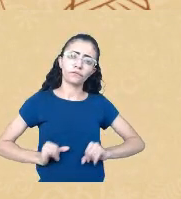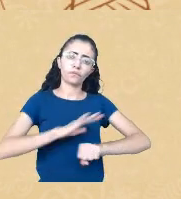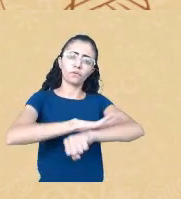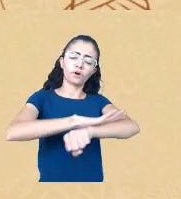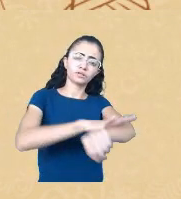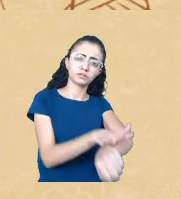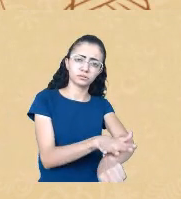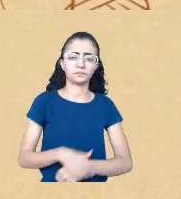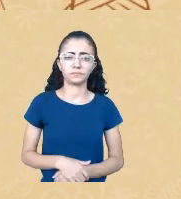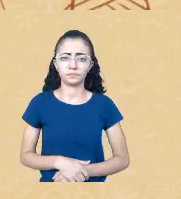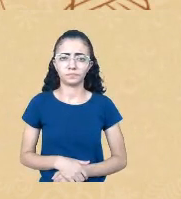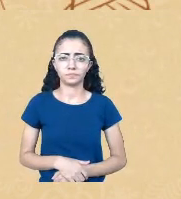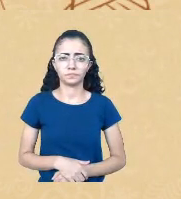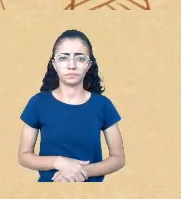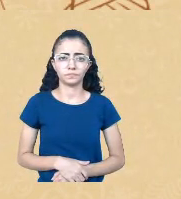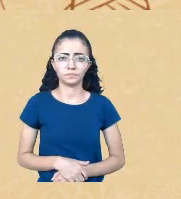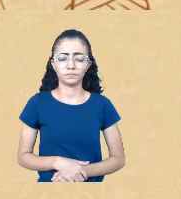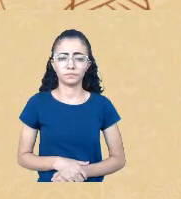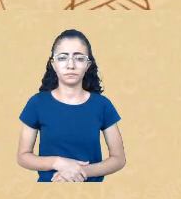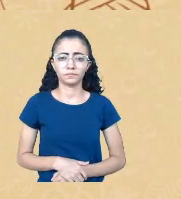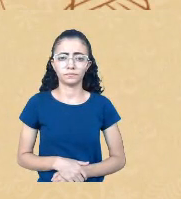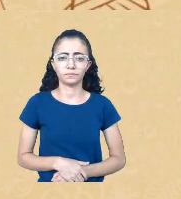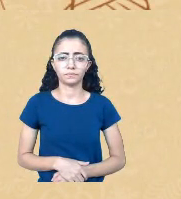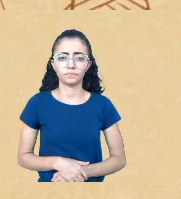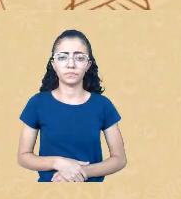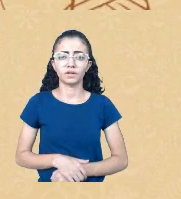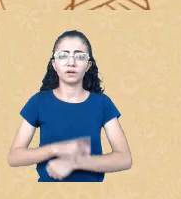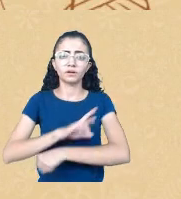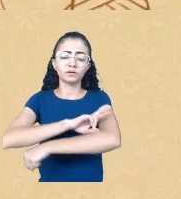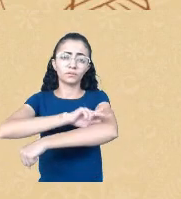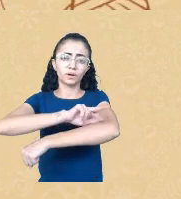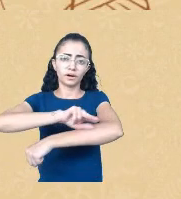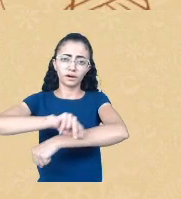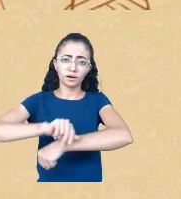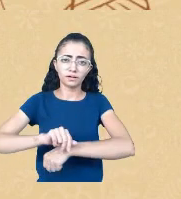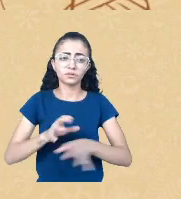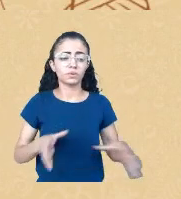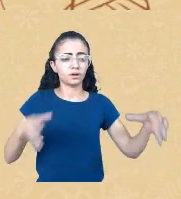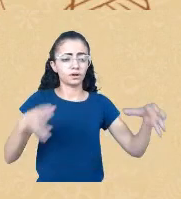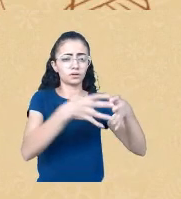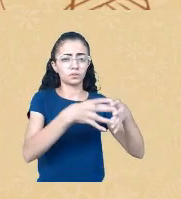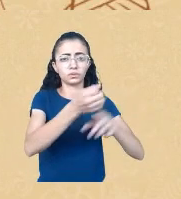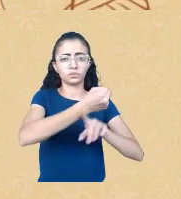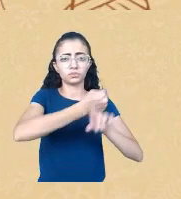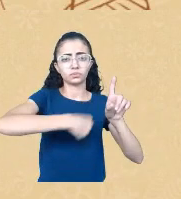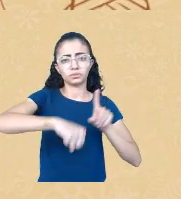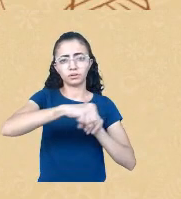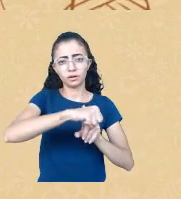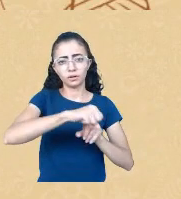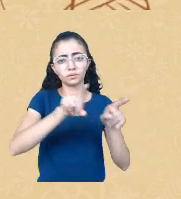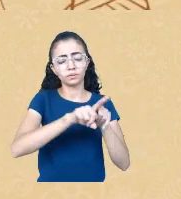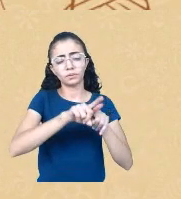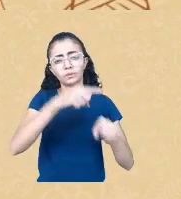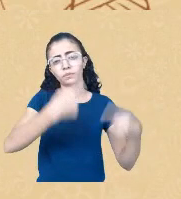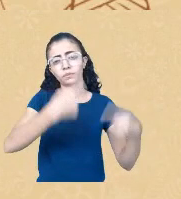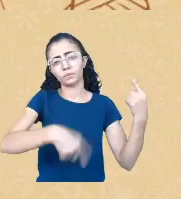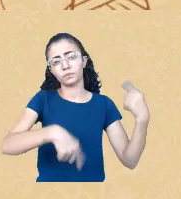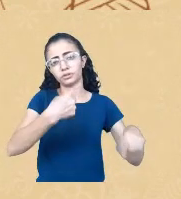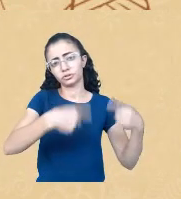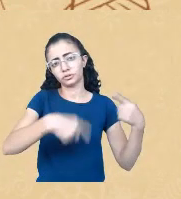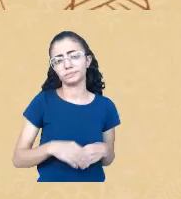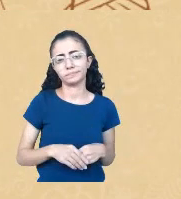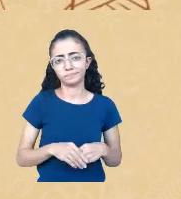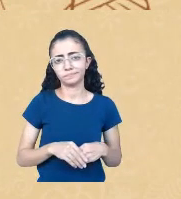o que o Munanda traz, né, de que raça é uma categoria social e política, né? Não uma continuidade